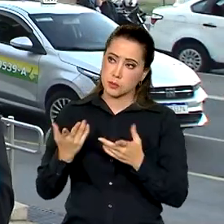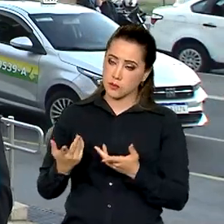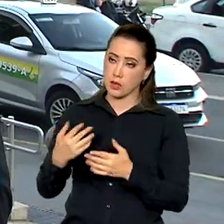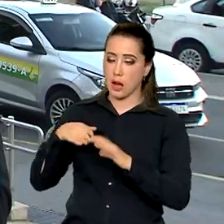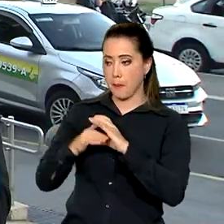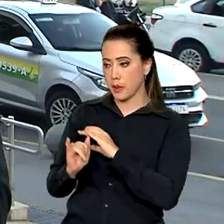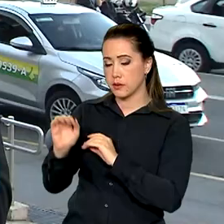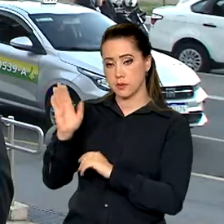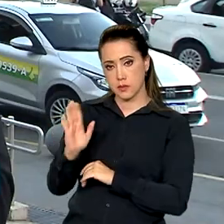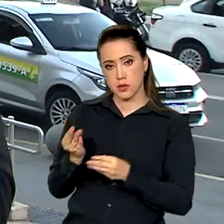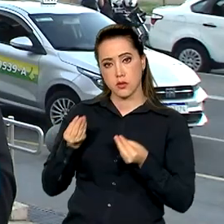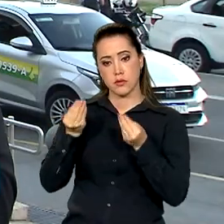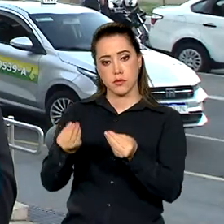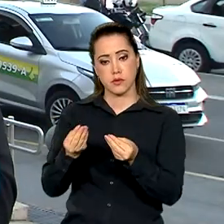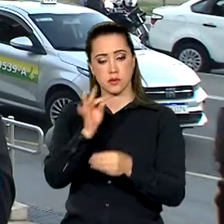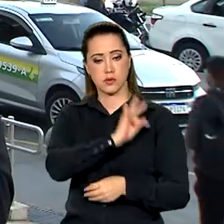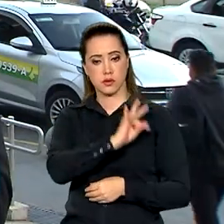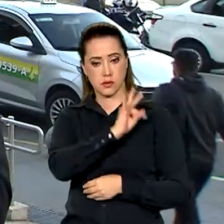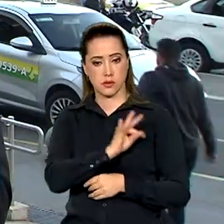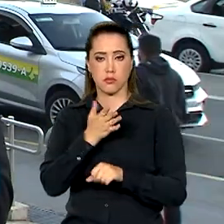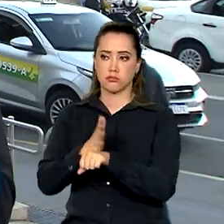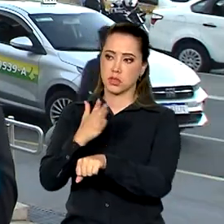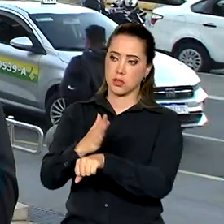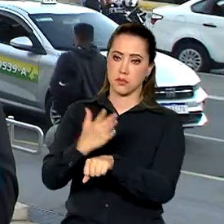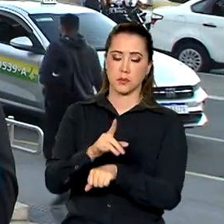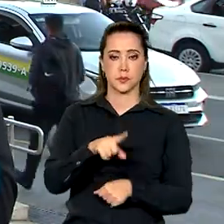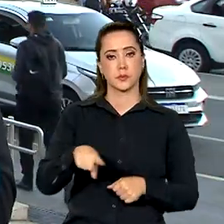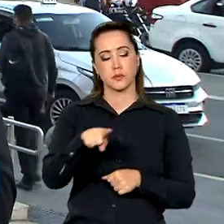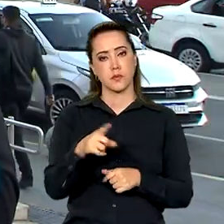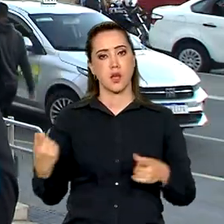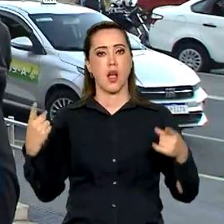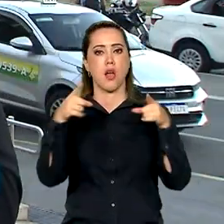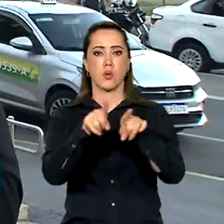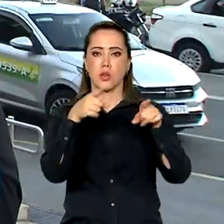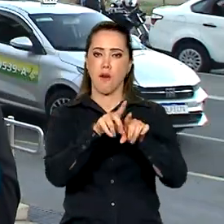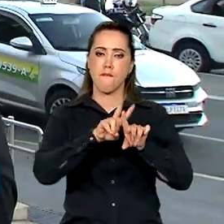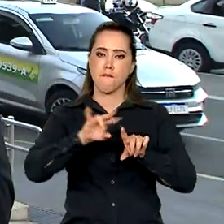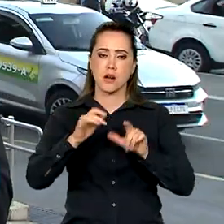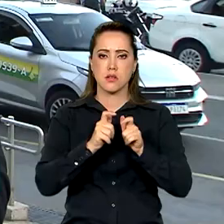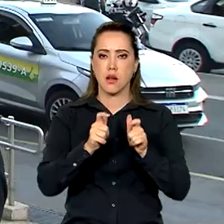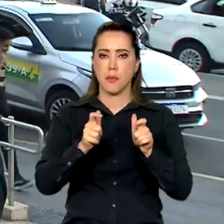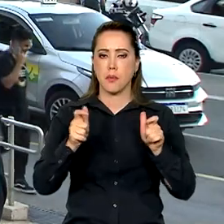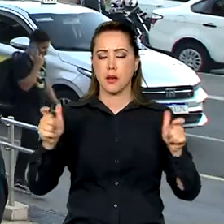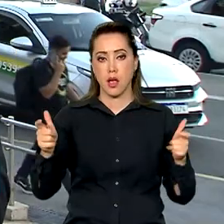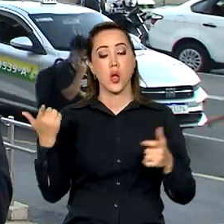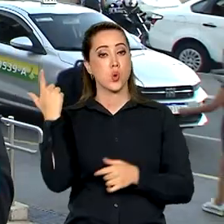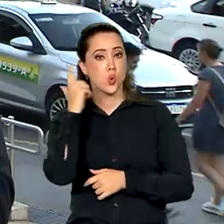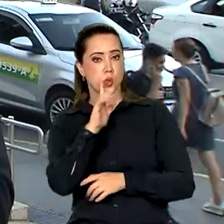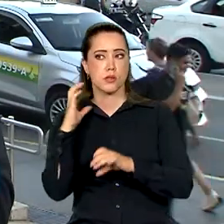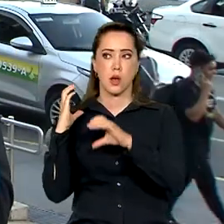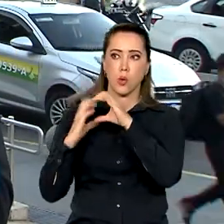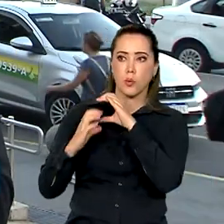Comunicação oferece suporte técnico e capacitação. A parceria vai ampliar ainda mais o alcance da